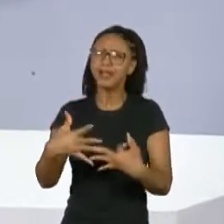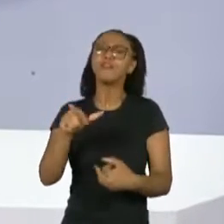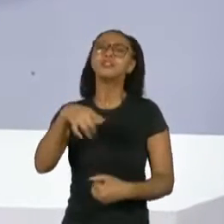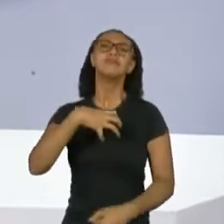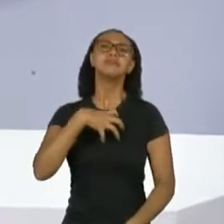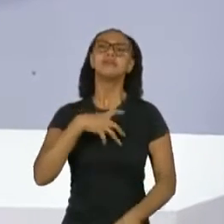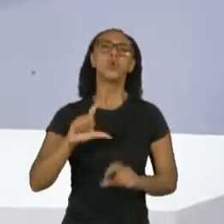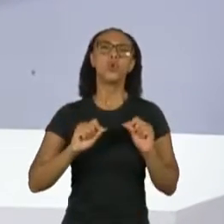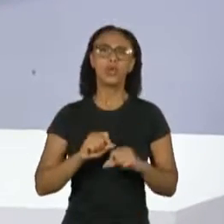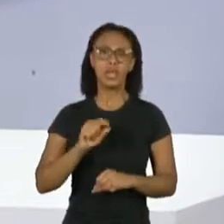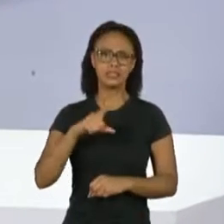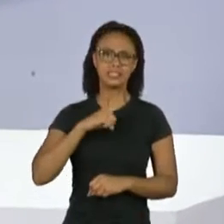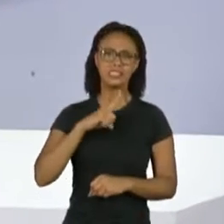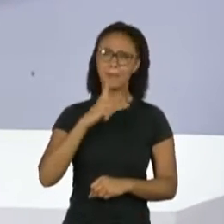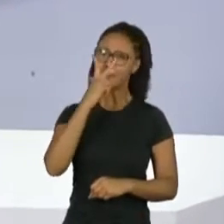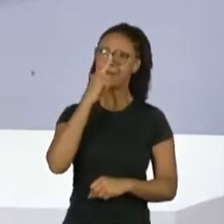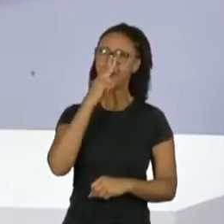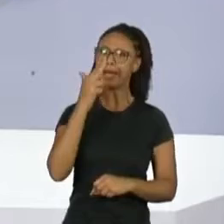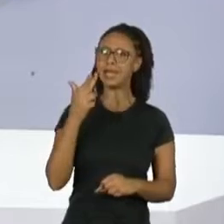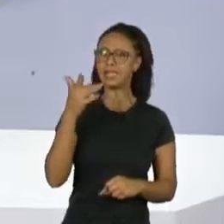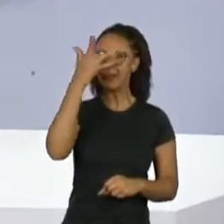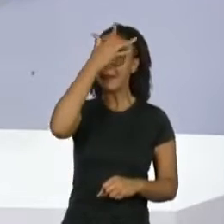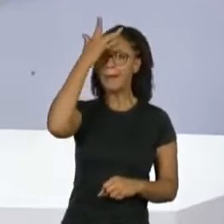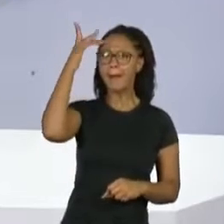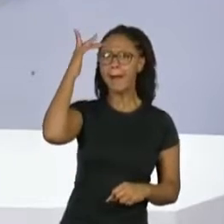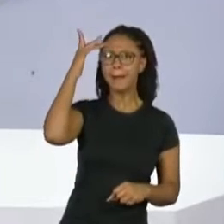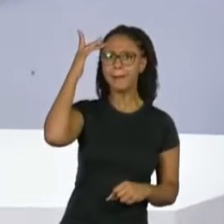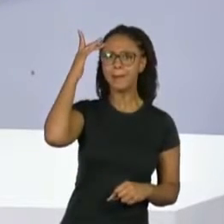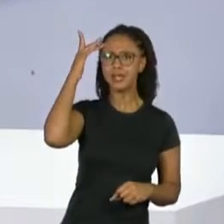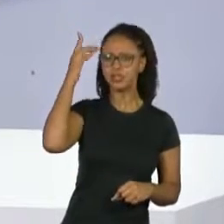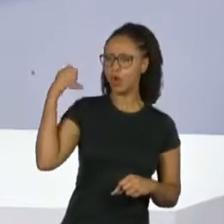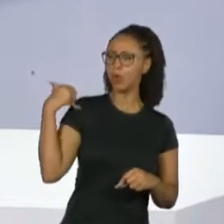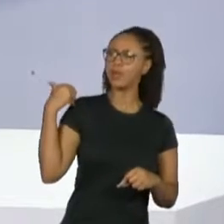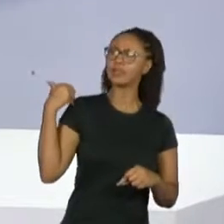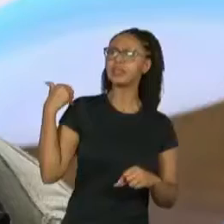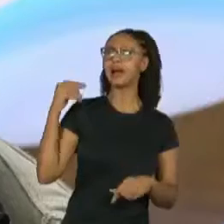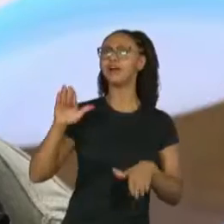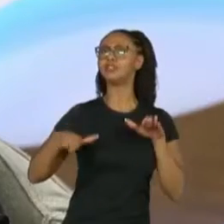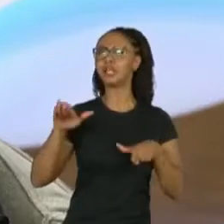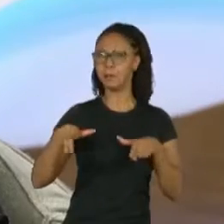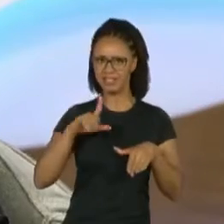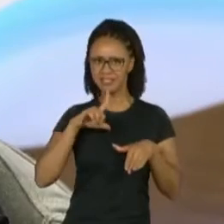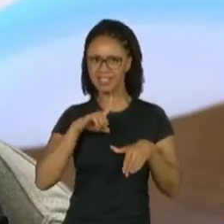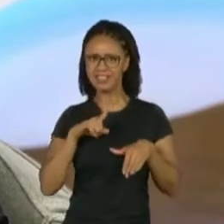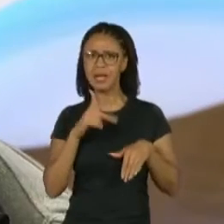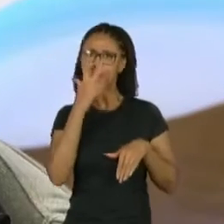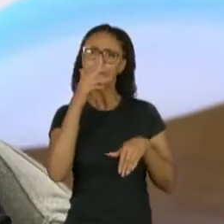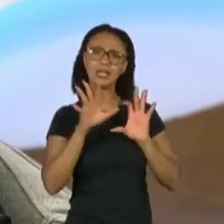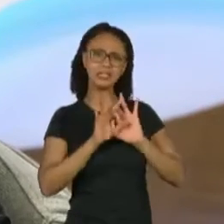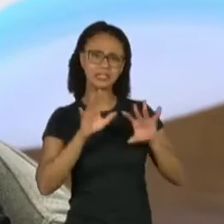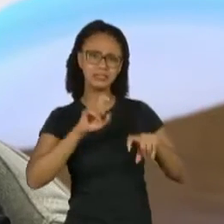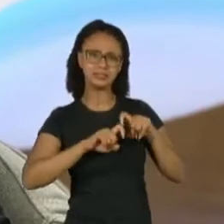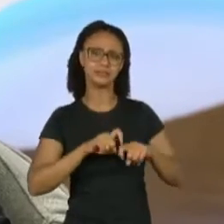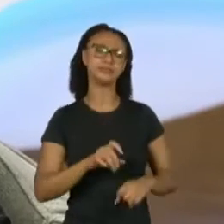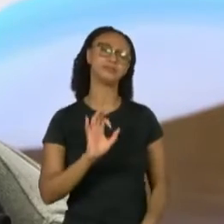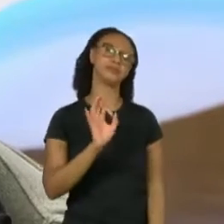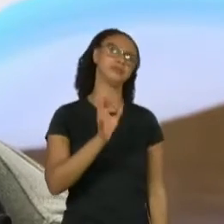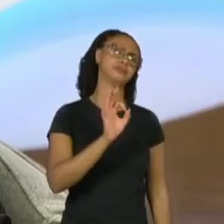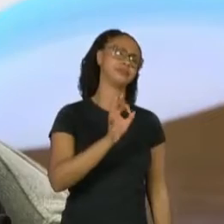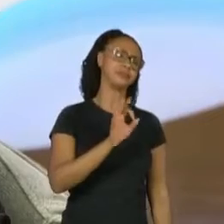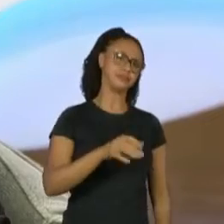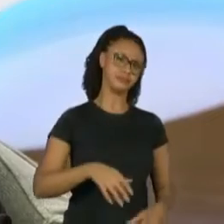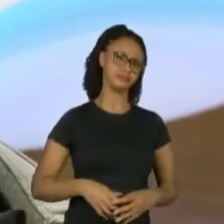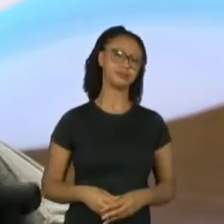tem essa sensação de que é negada a sexualidade a mulheres depois de uma certa idade? Ah, com certeza, com certeza.